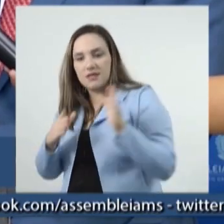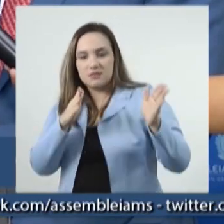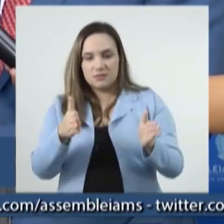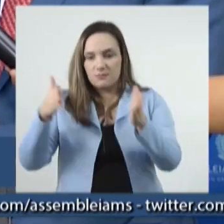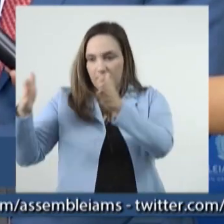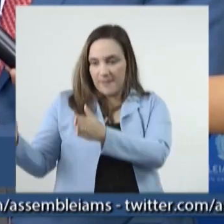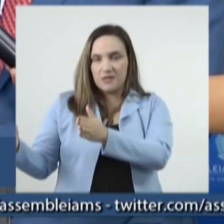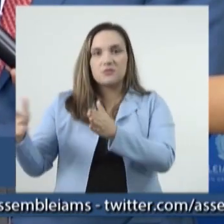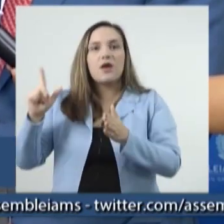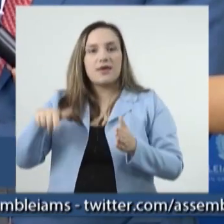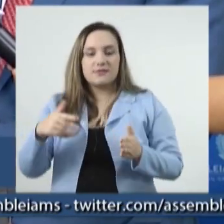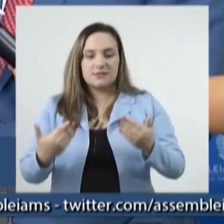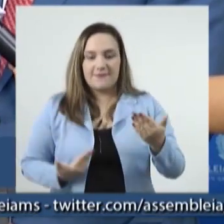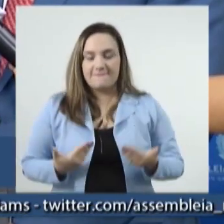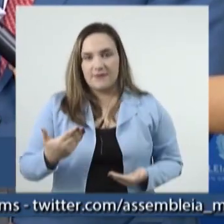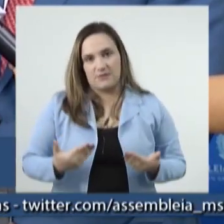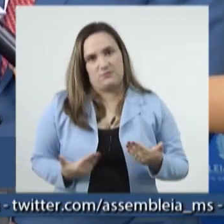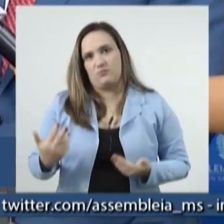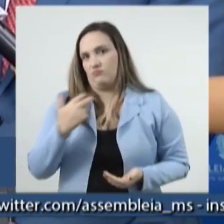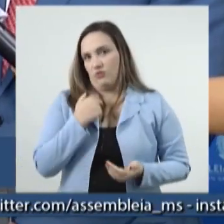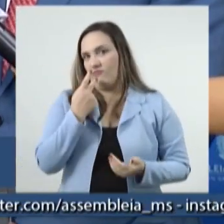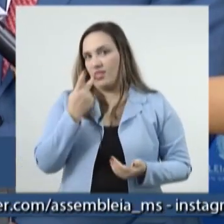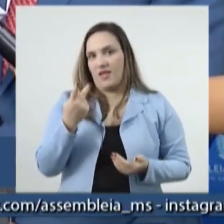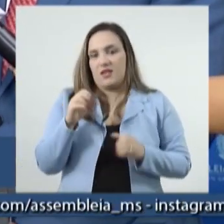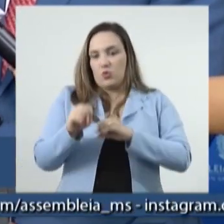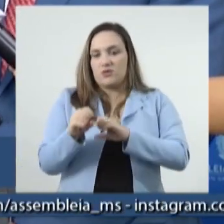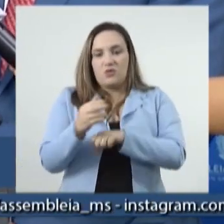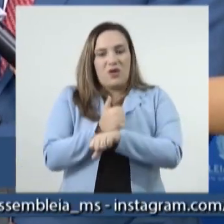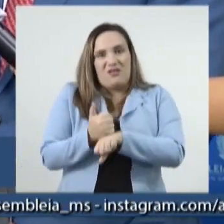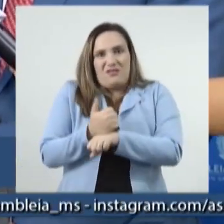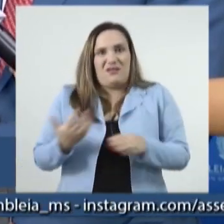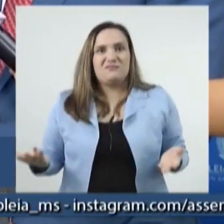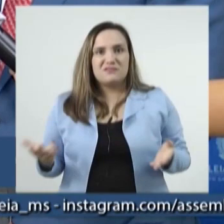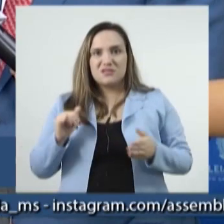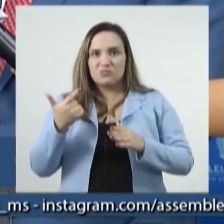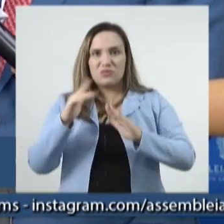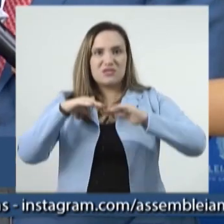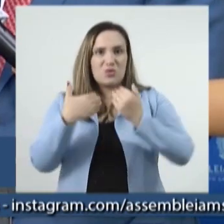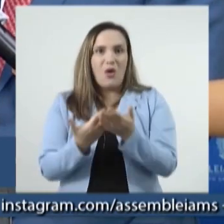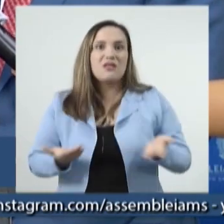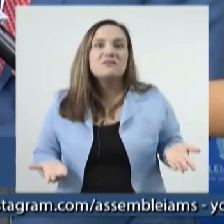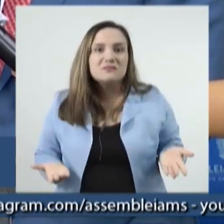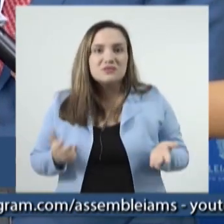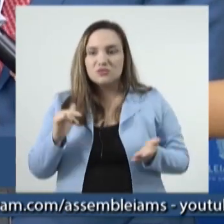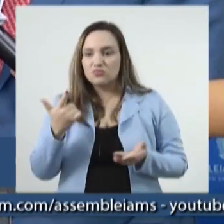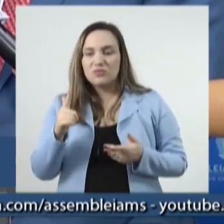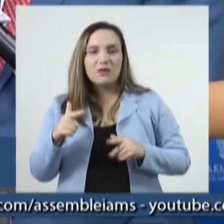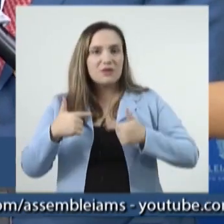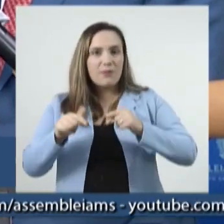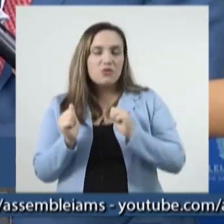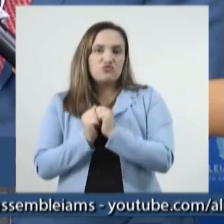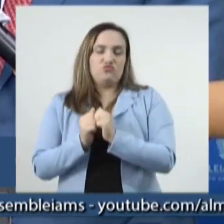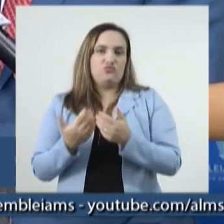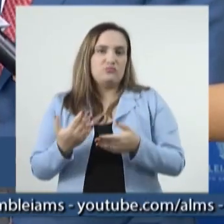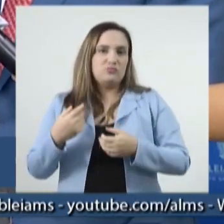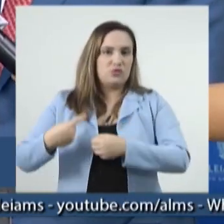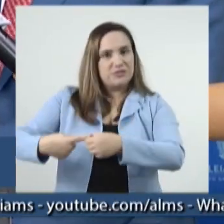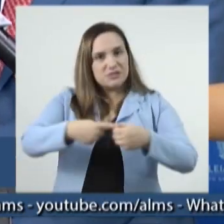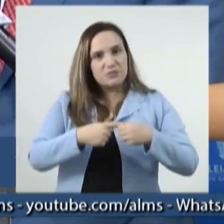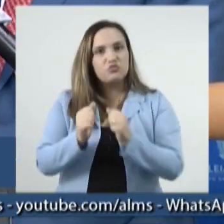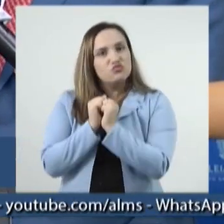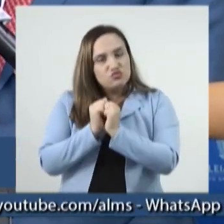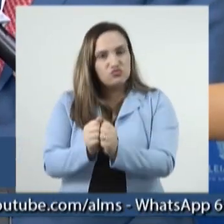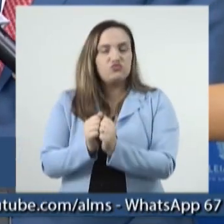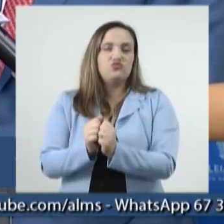avançar para serviços. Não se pode falar em educação de qualidade se não tiver uma ação cada vez mais conjunta, município e